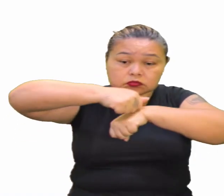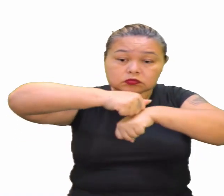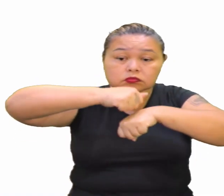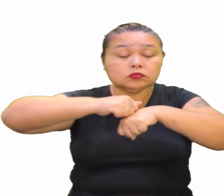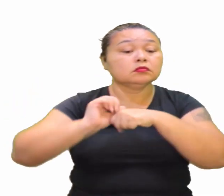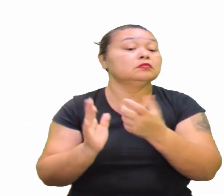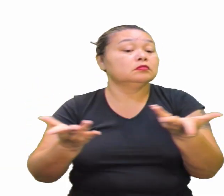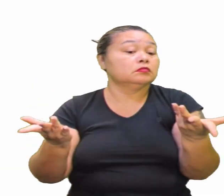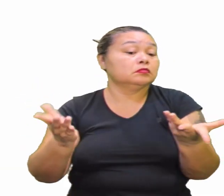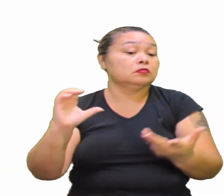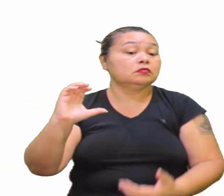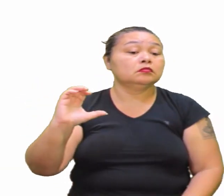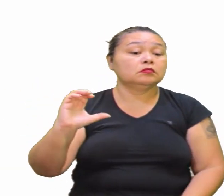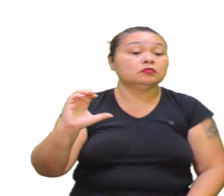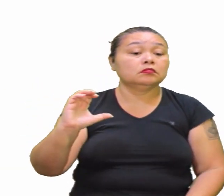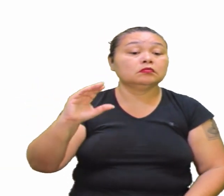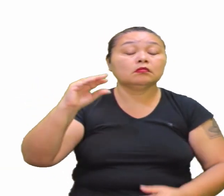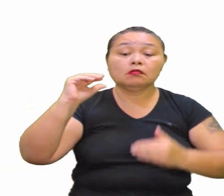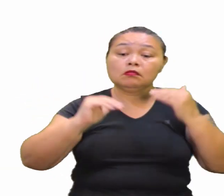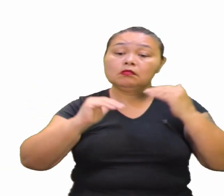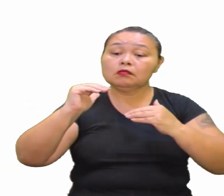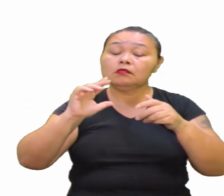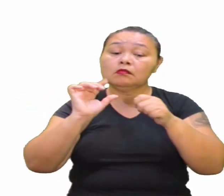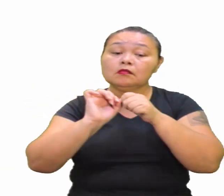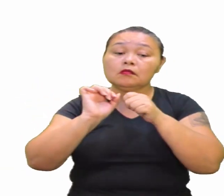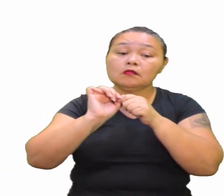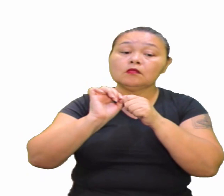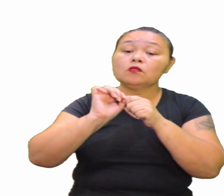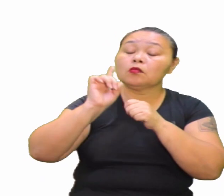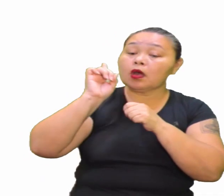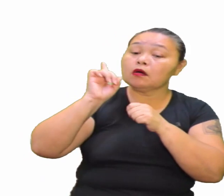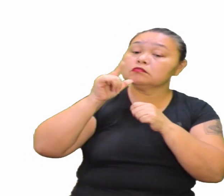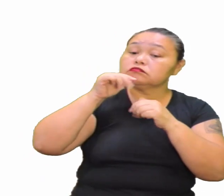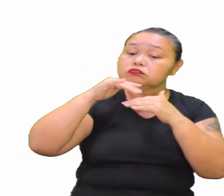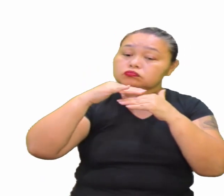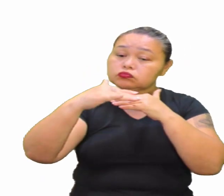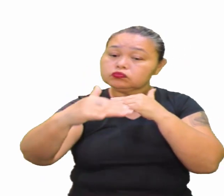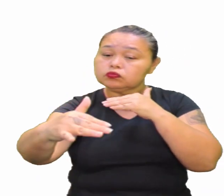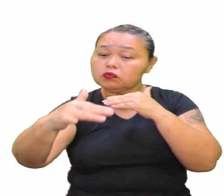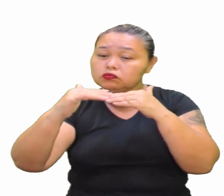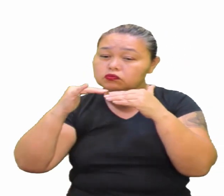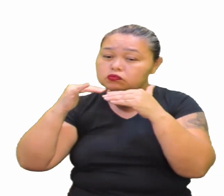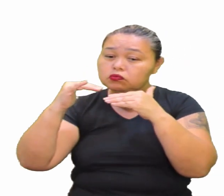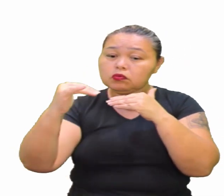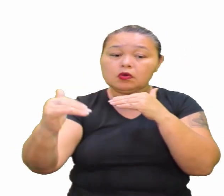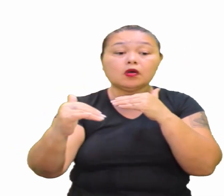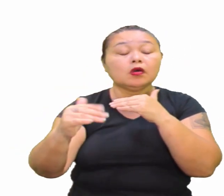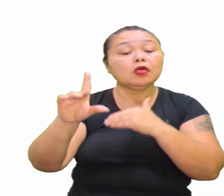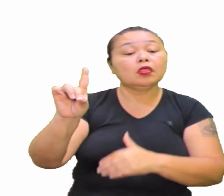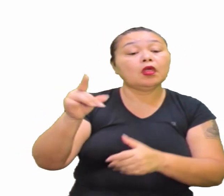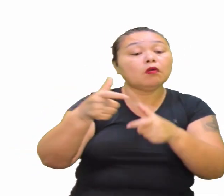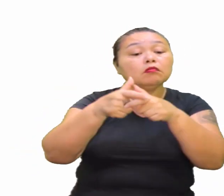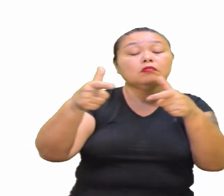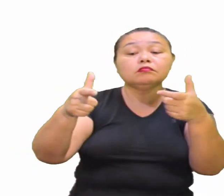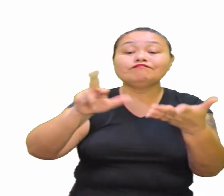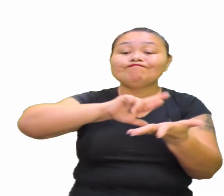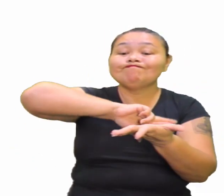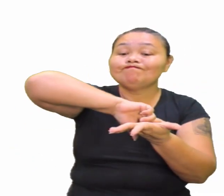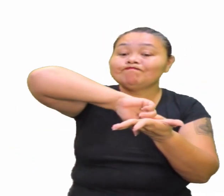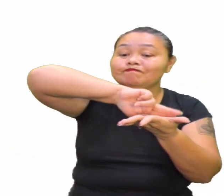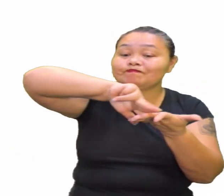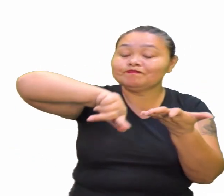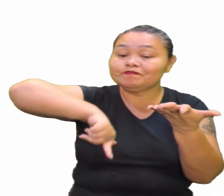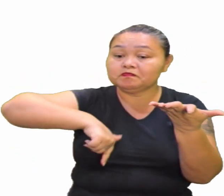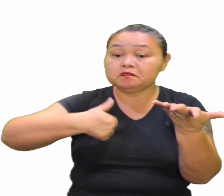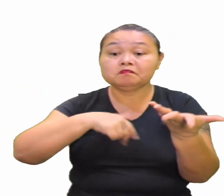C Provocando Enxurradas D Aumento da